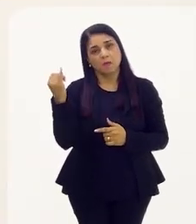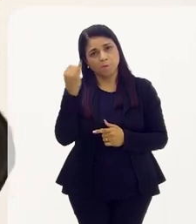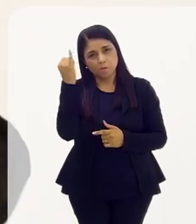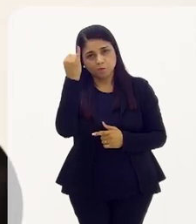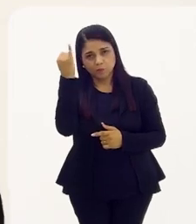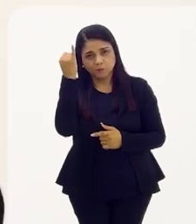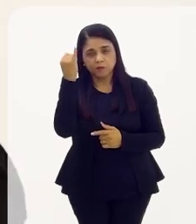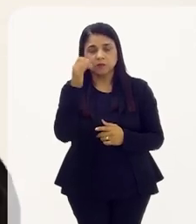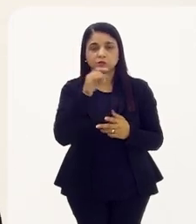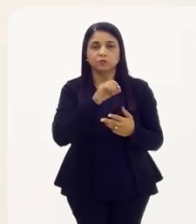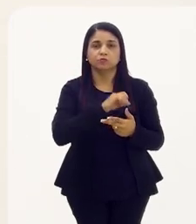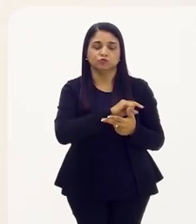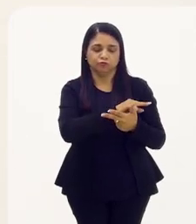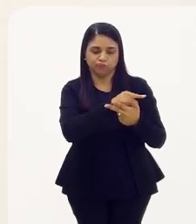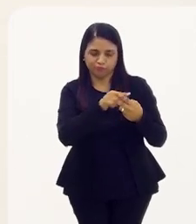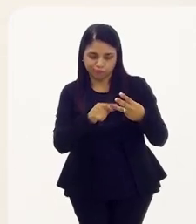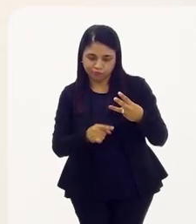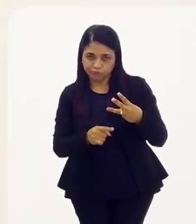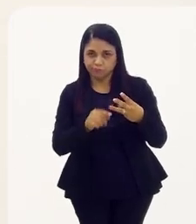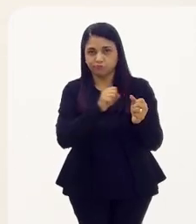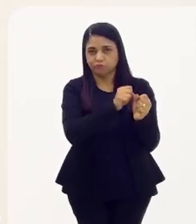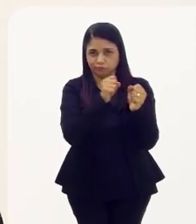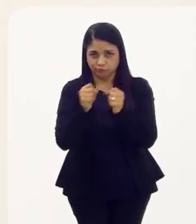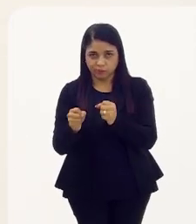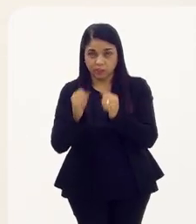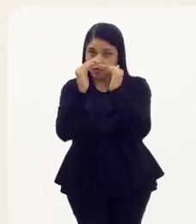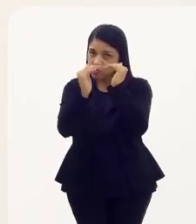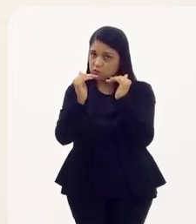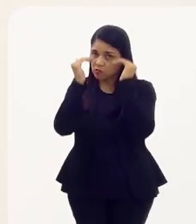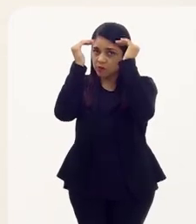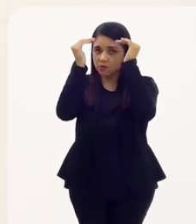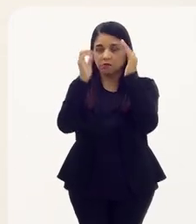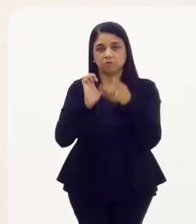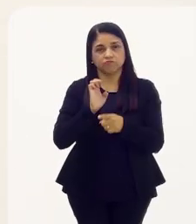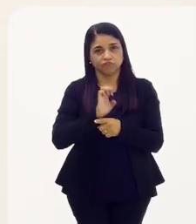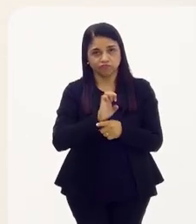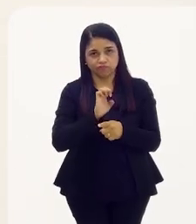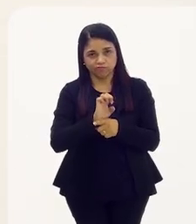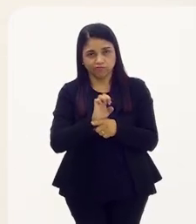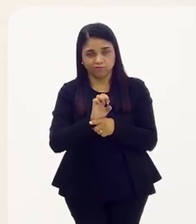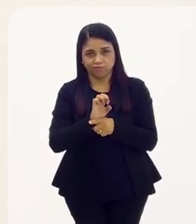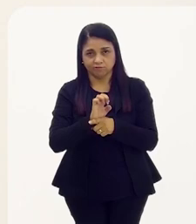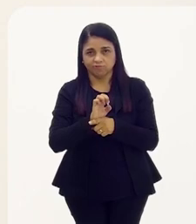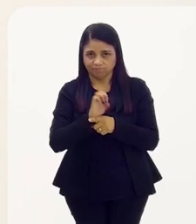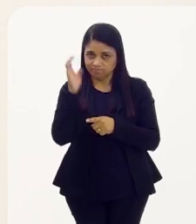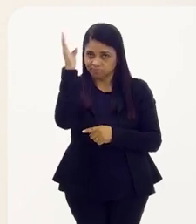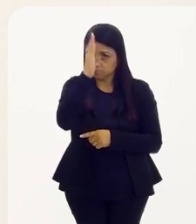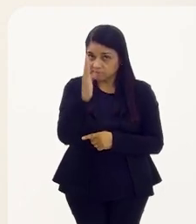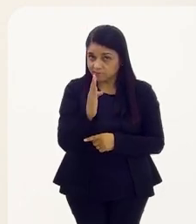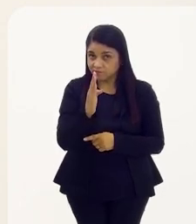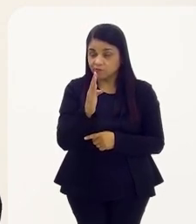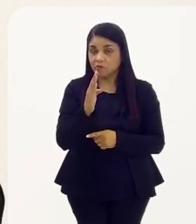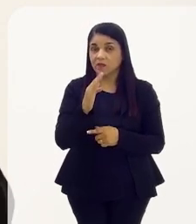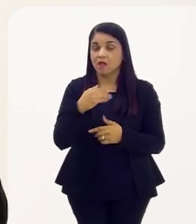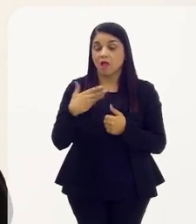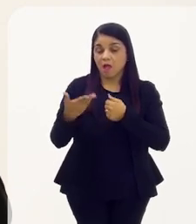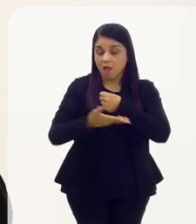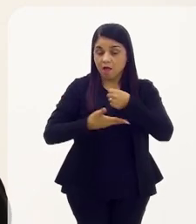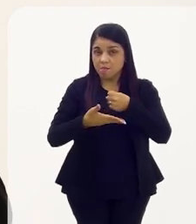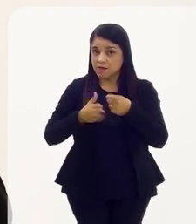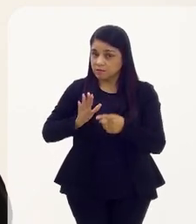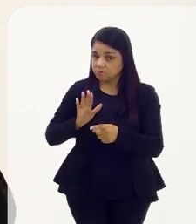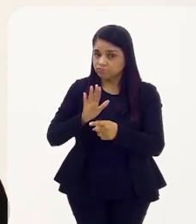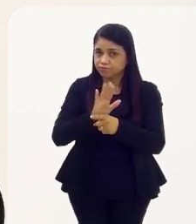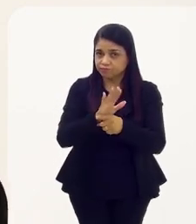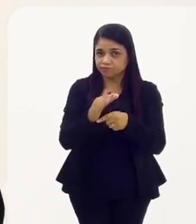questão importante em relação aos poderes do Estado e à soberania dos Estados nacionais. Então, a base da